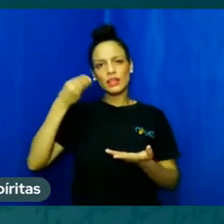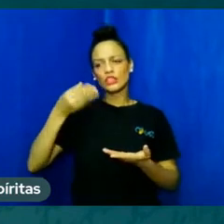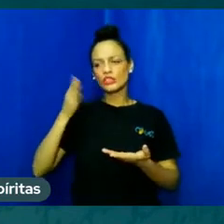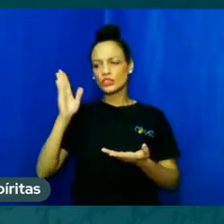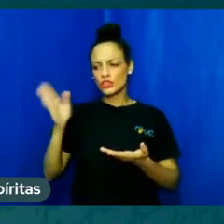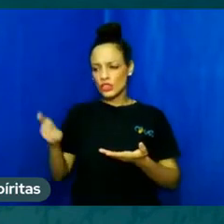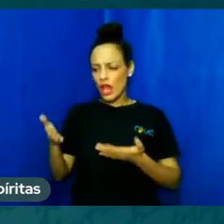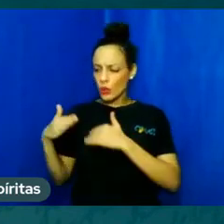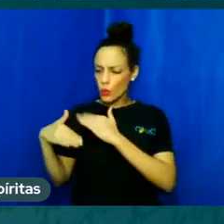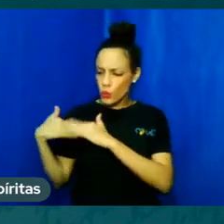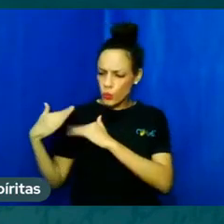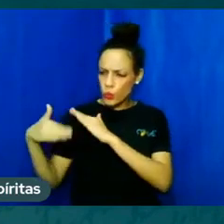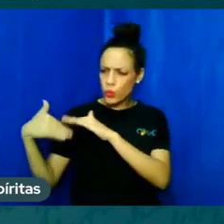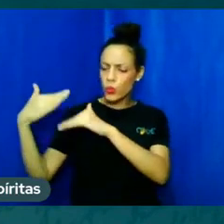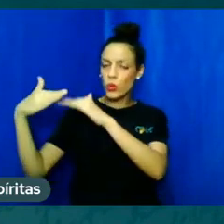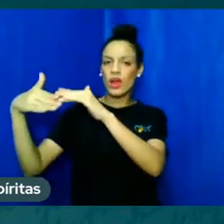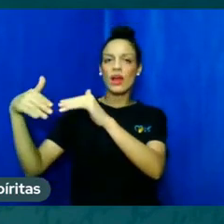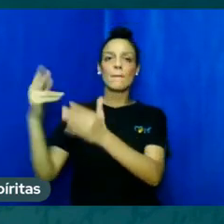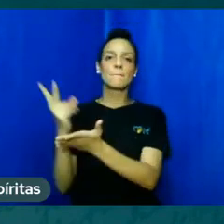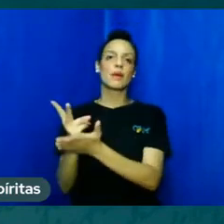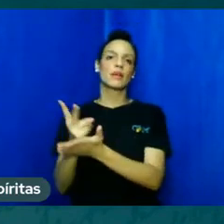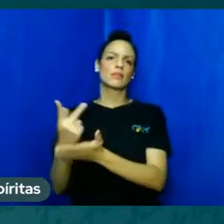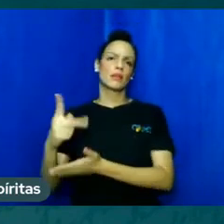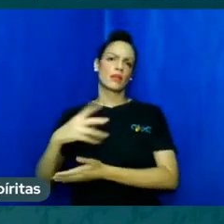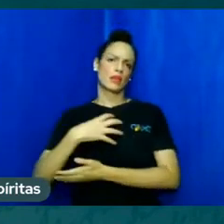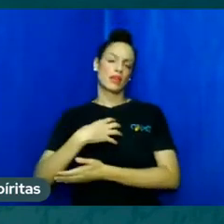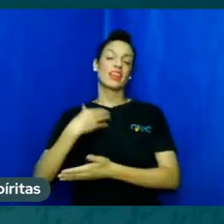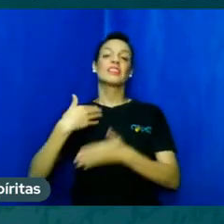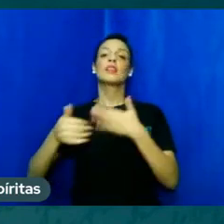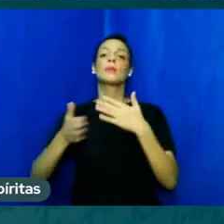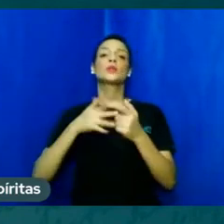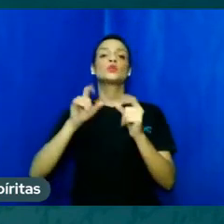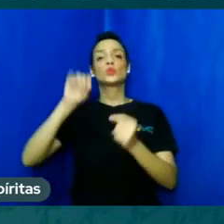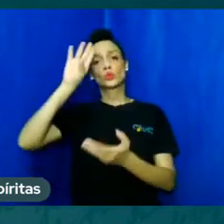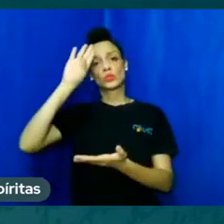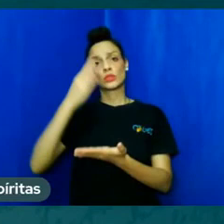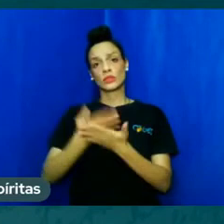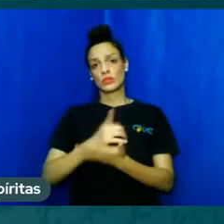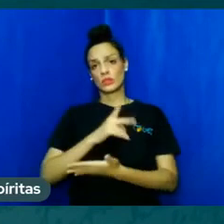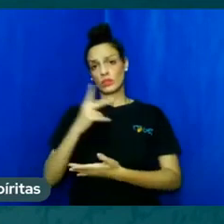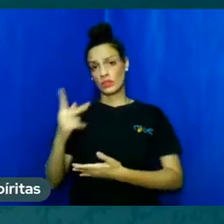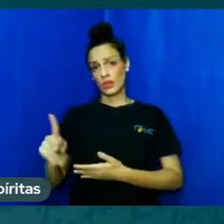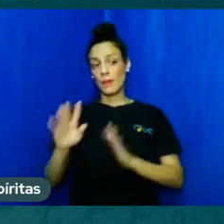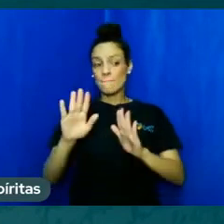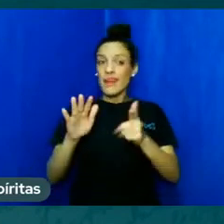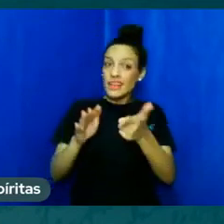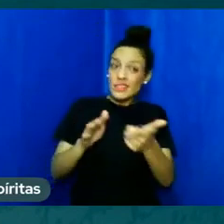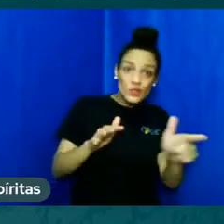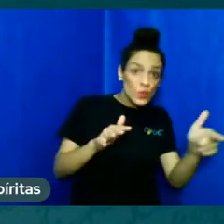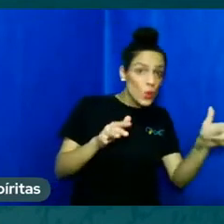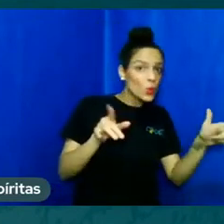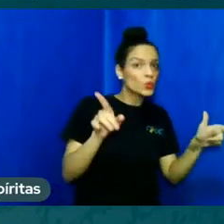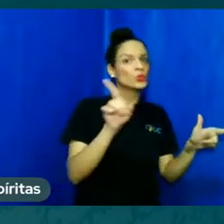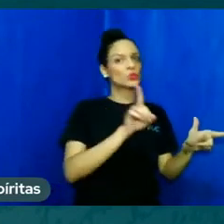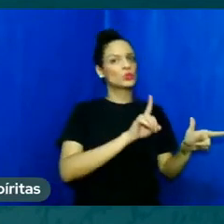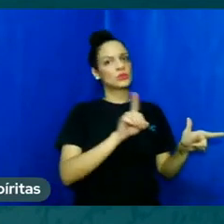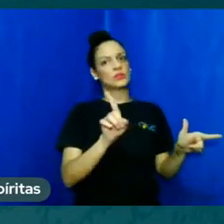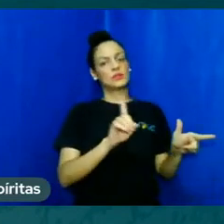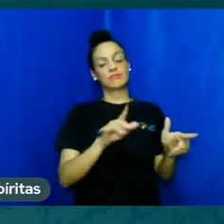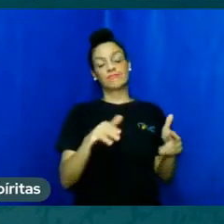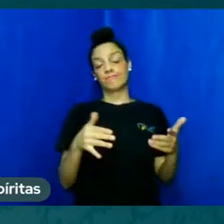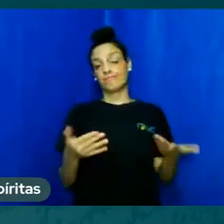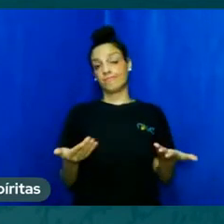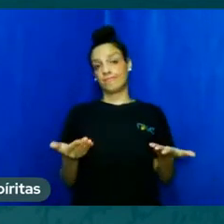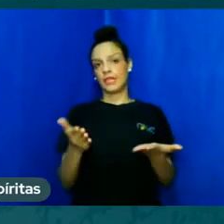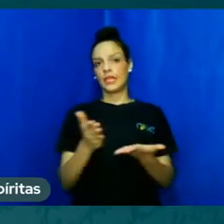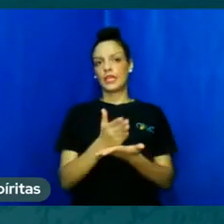acredite, né? Mas aqueles que não, não. E a gente tem uma... Lá mais na frente do livro dos espíritos, tem